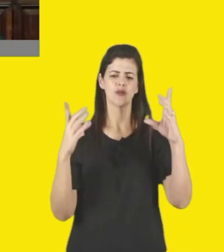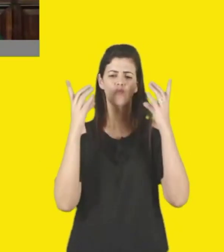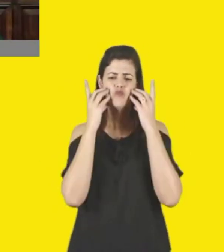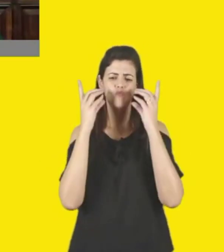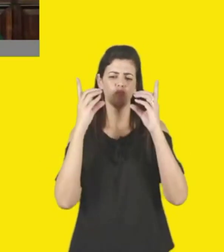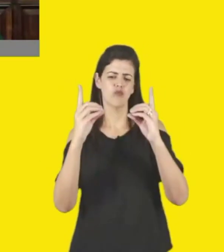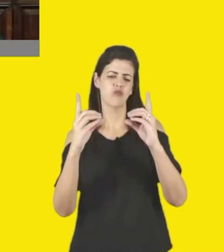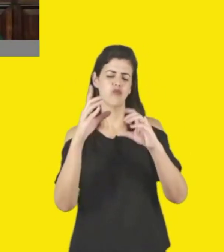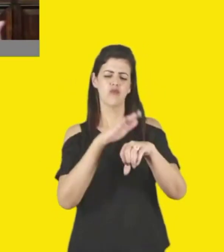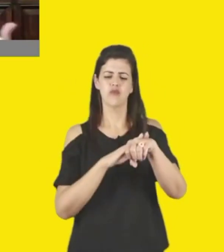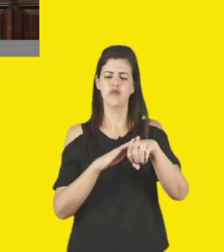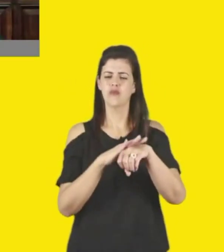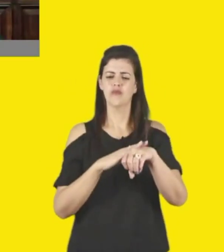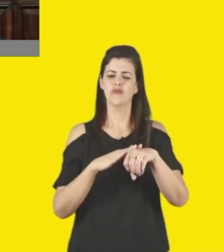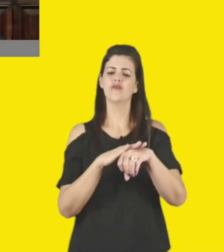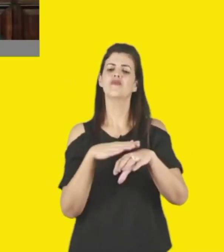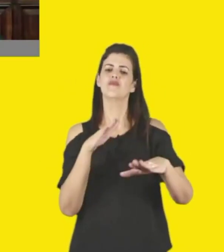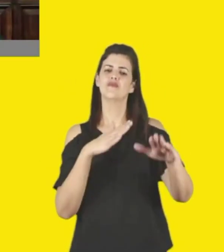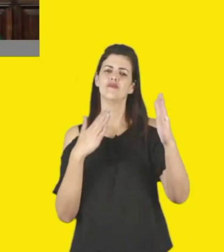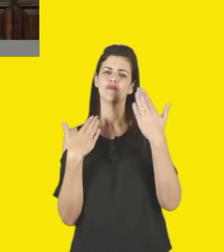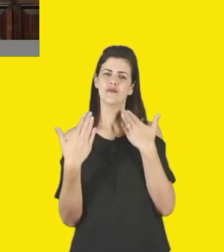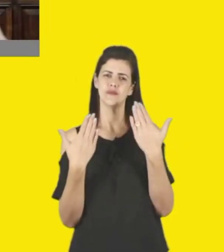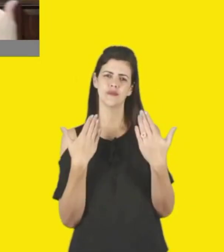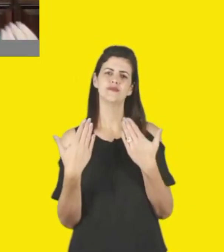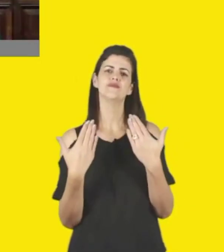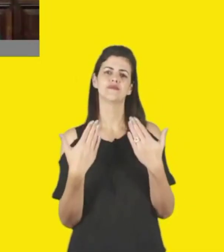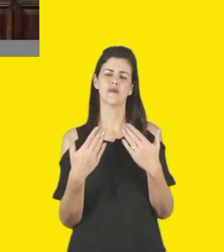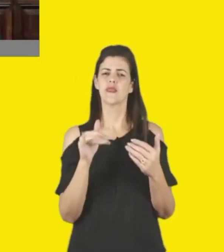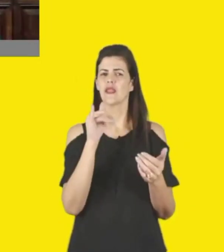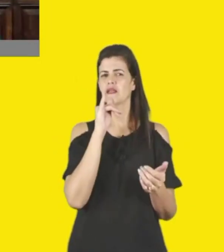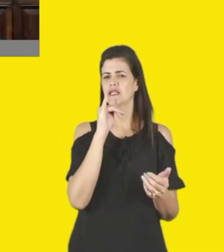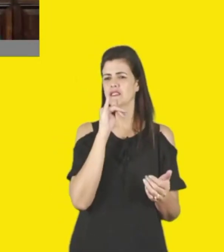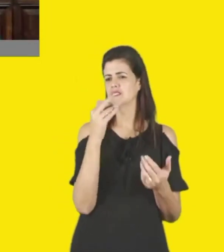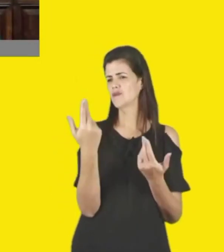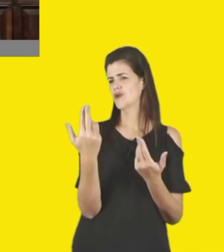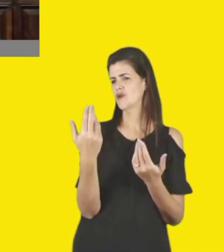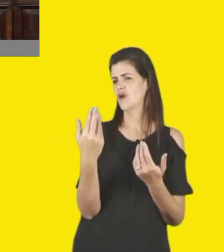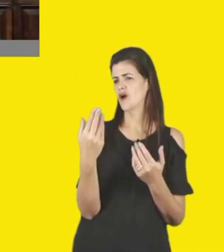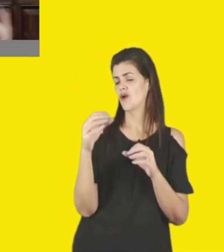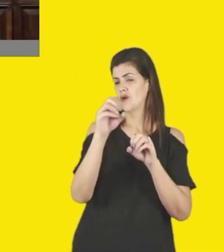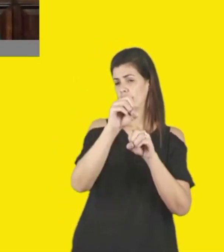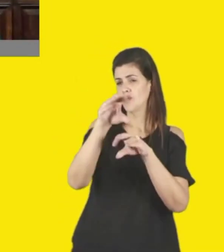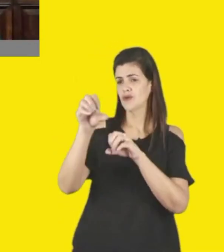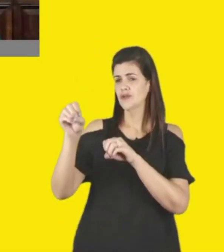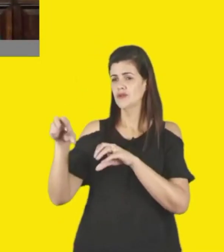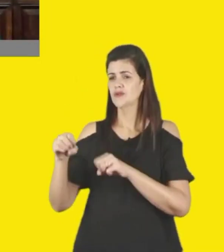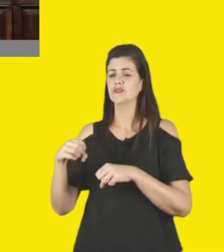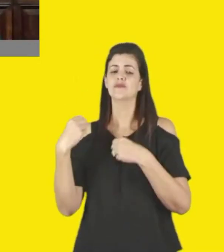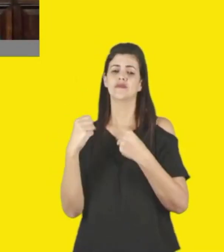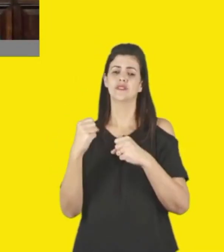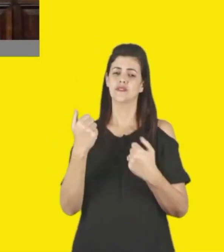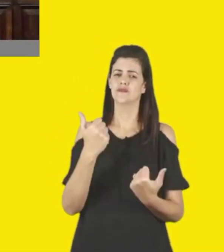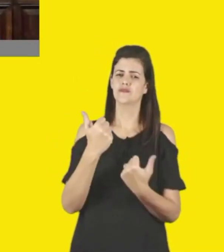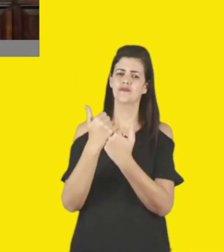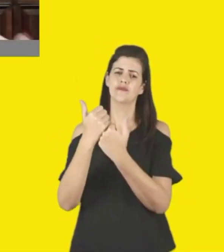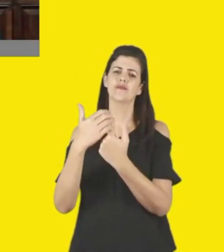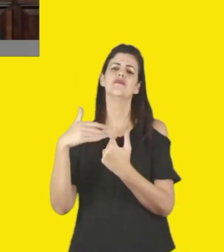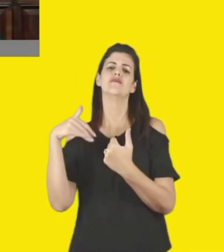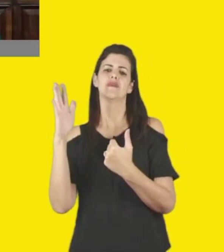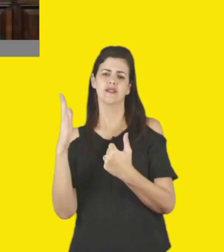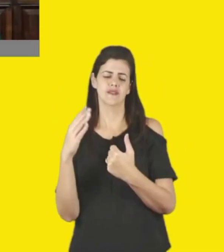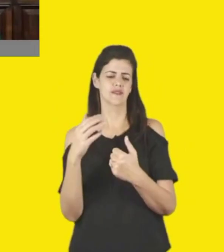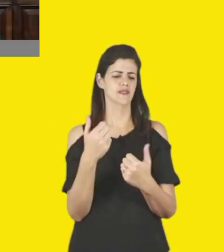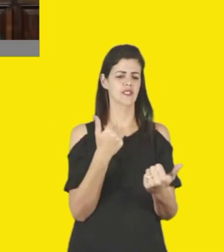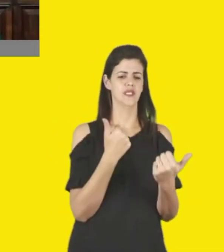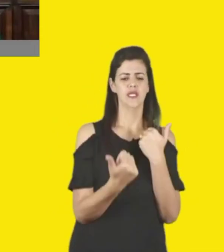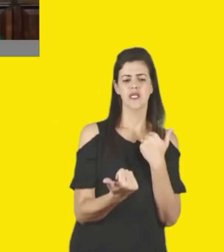aqui, se a gente pudesse olhar a parceria com a educação de uma forma mais diversa, se a gente pudesse olhar a parceria com o esporte de uma forma